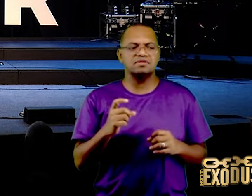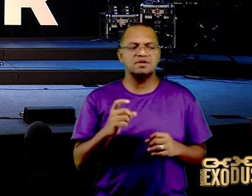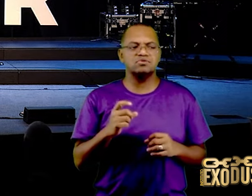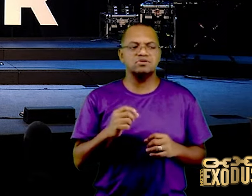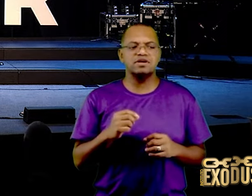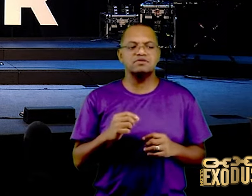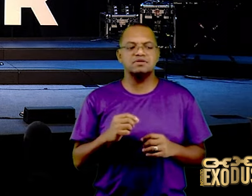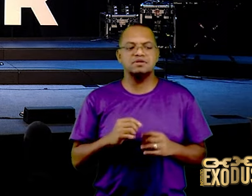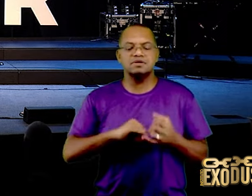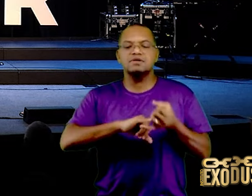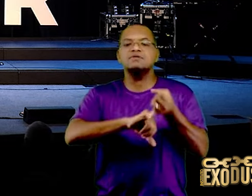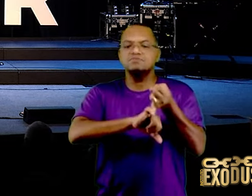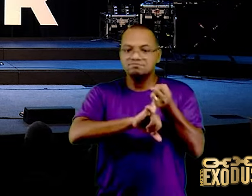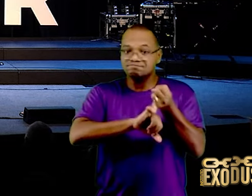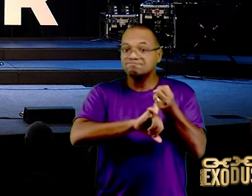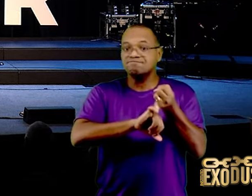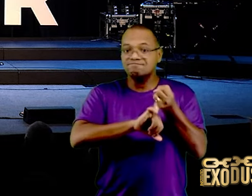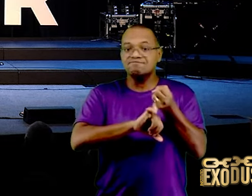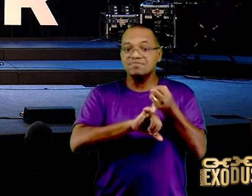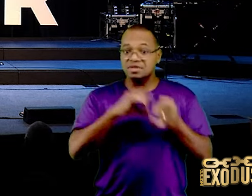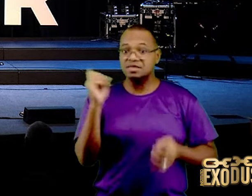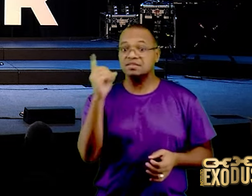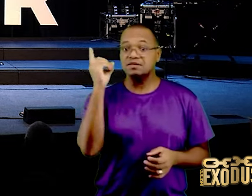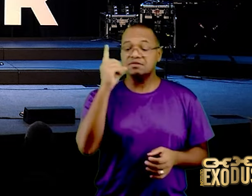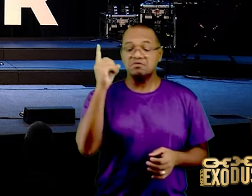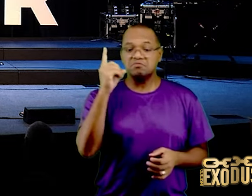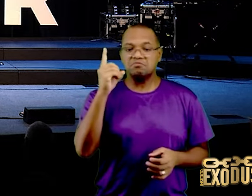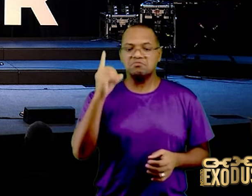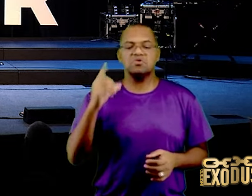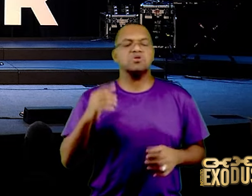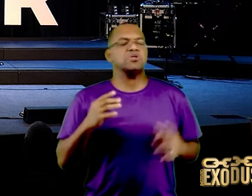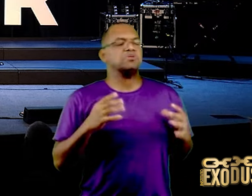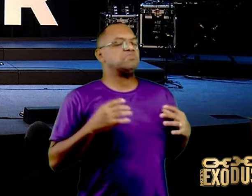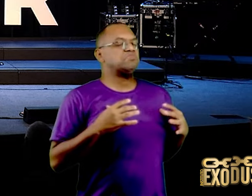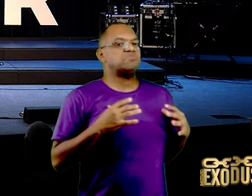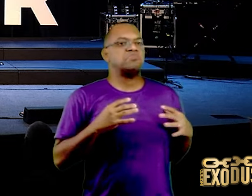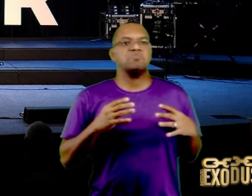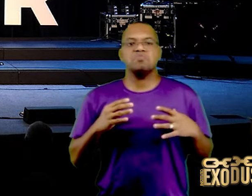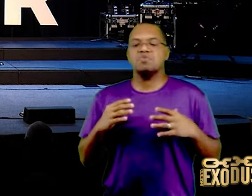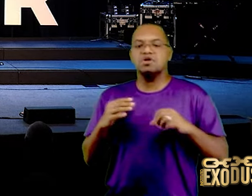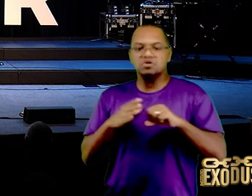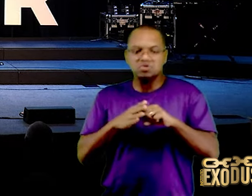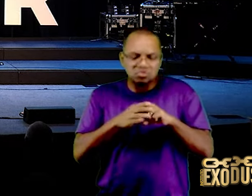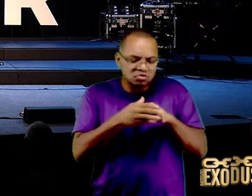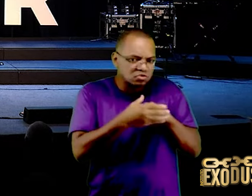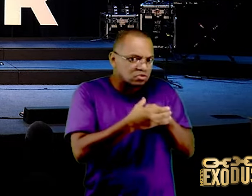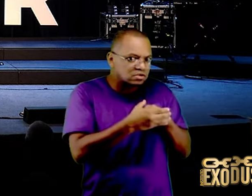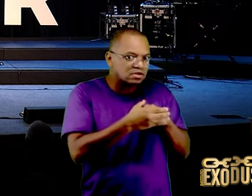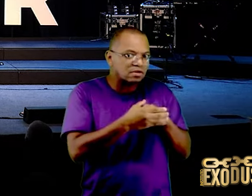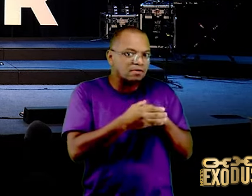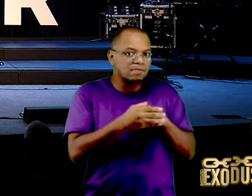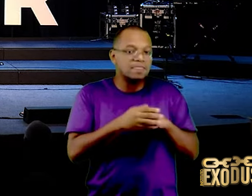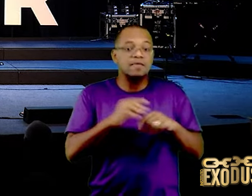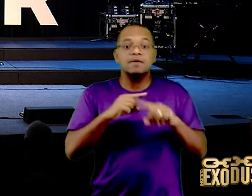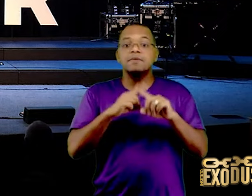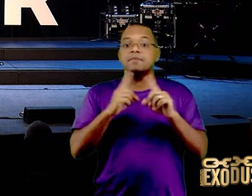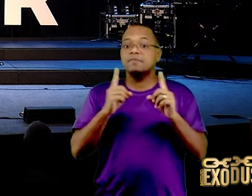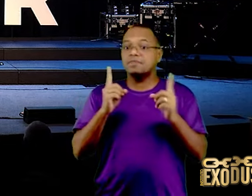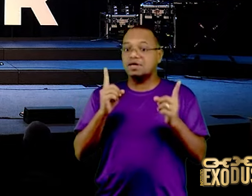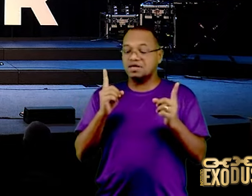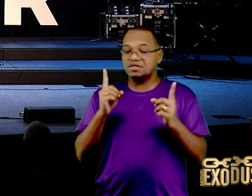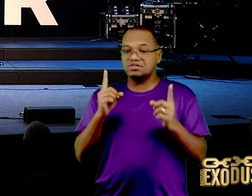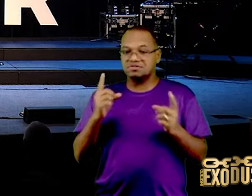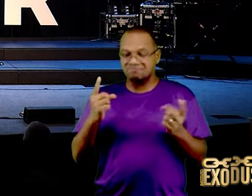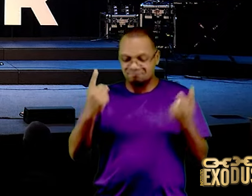tinha escondido tudo, estava posando de santo, de rei, ele é confrontado em amor aqui, para voltar, aí ele